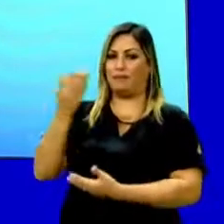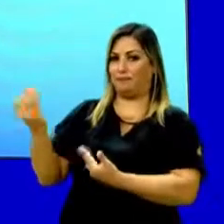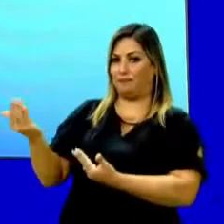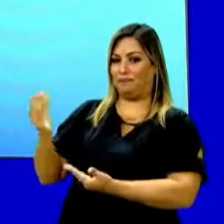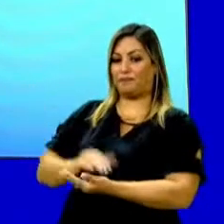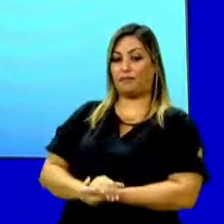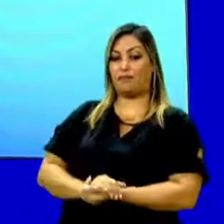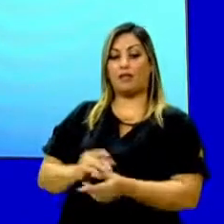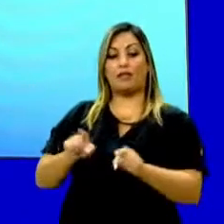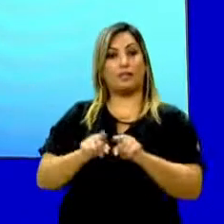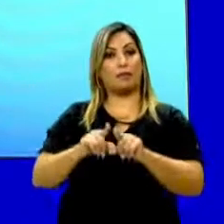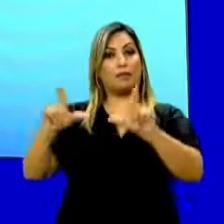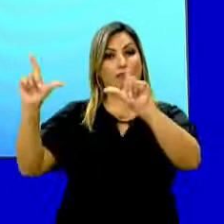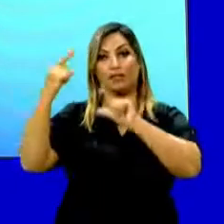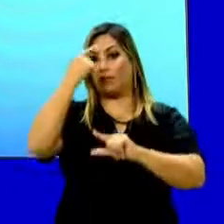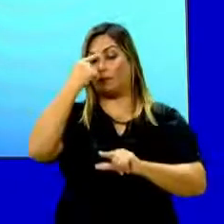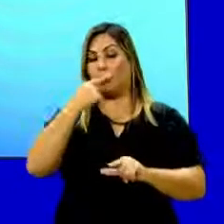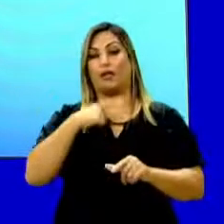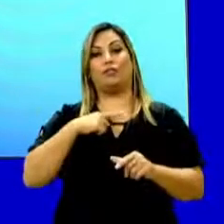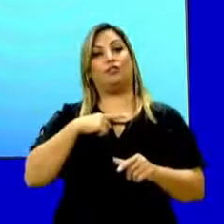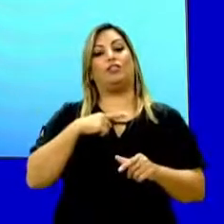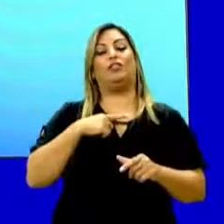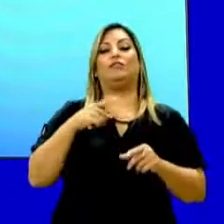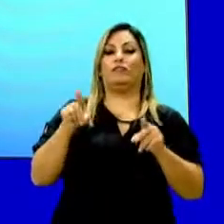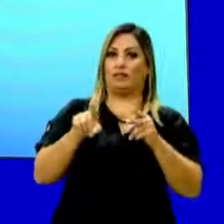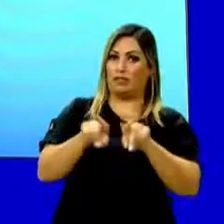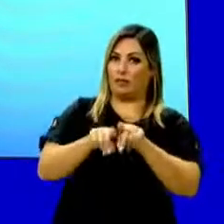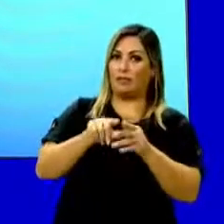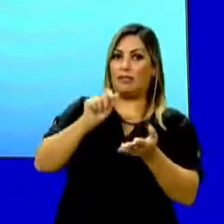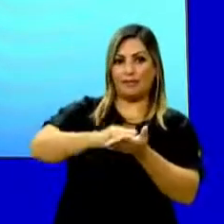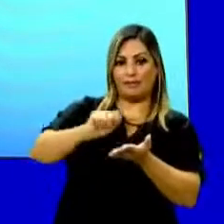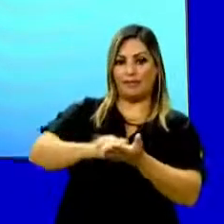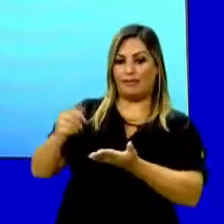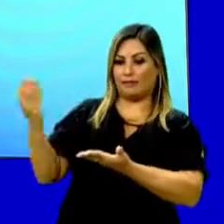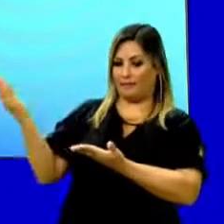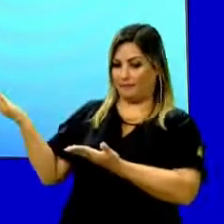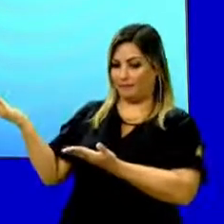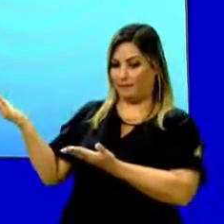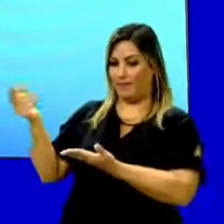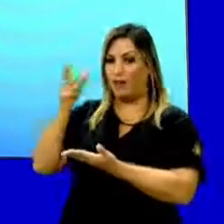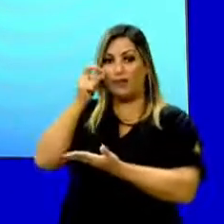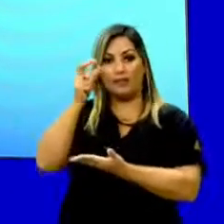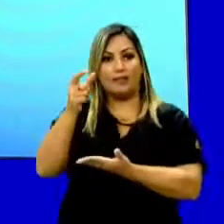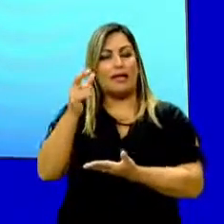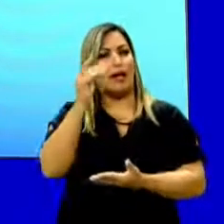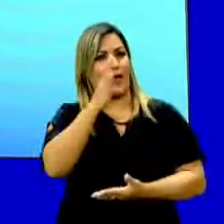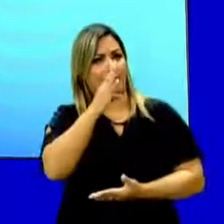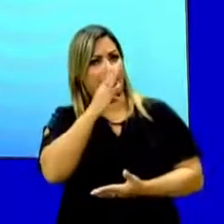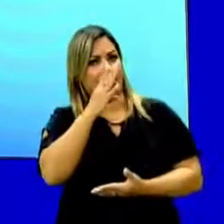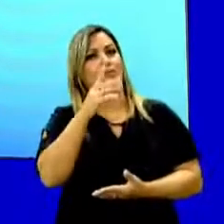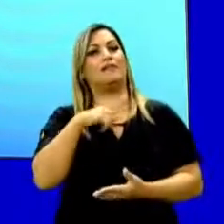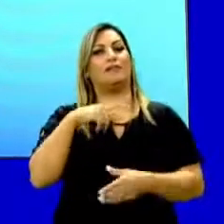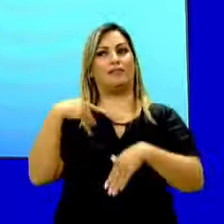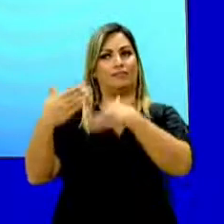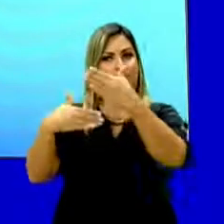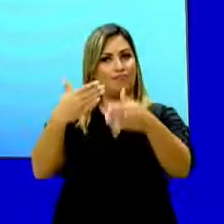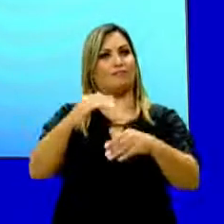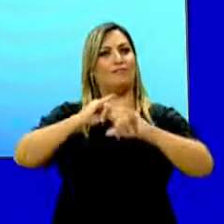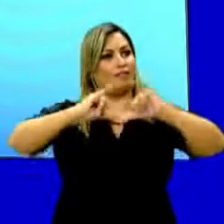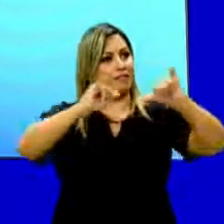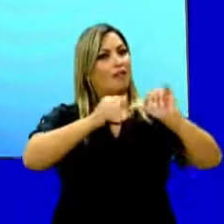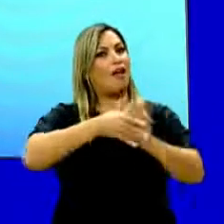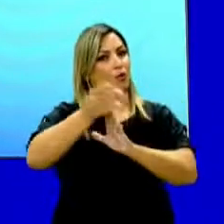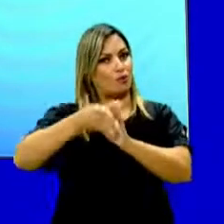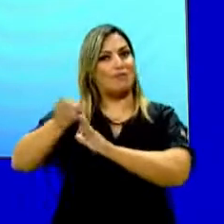E olha aqui, assista e passe adiante. E é interessante aqui, olha, o assista e passe adiante. Assista.